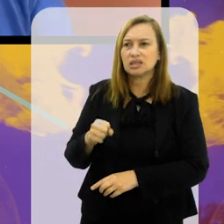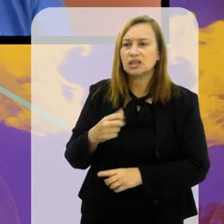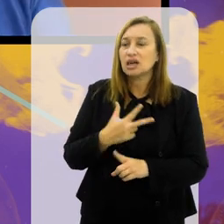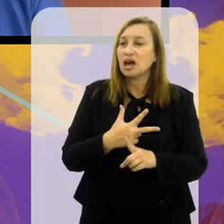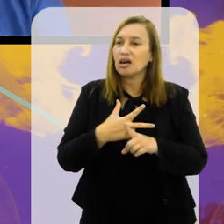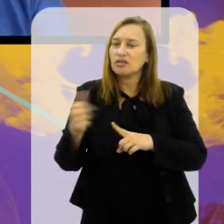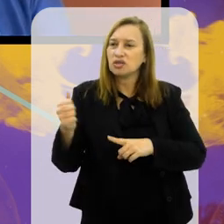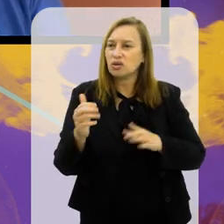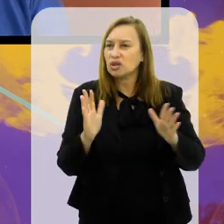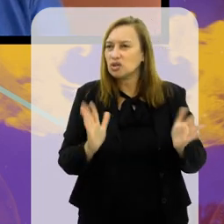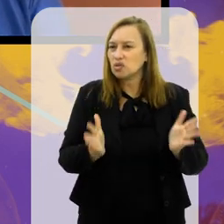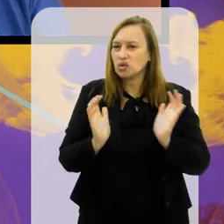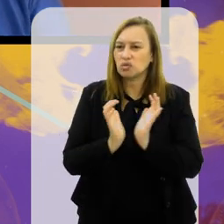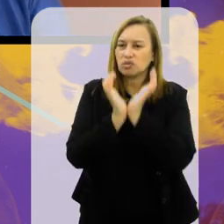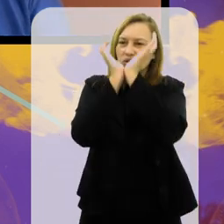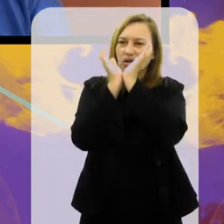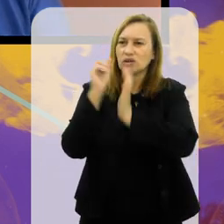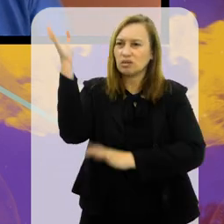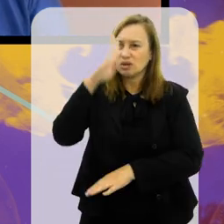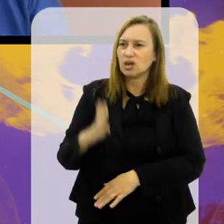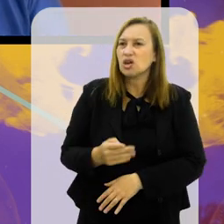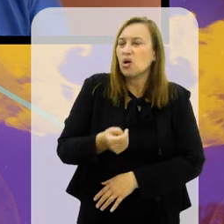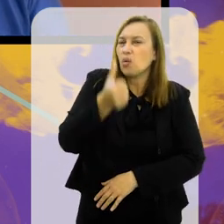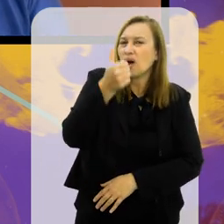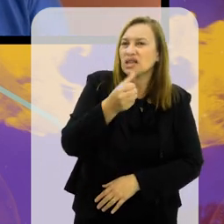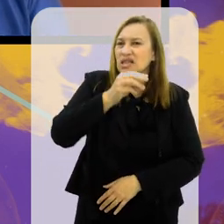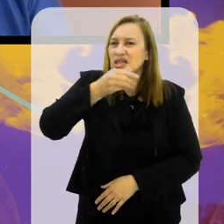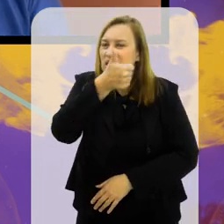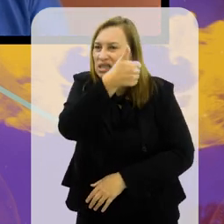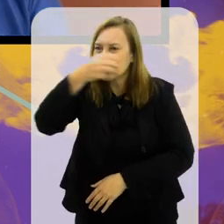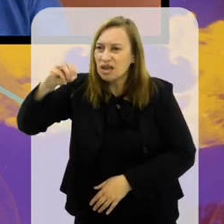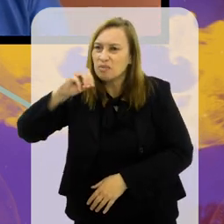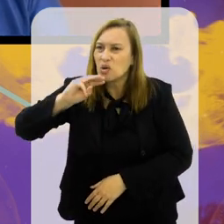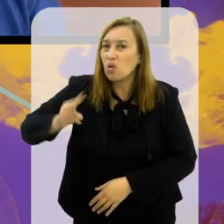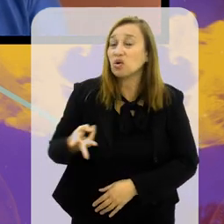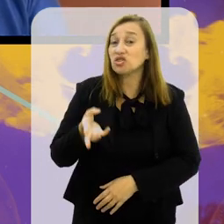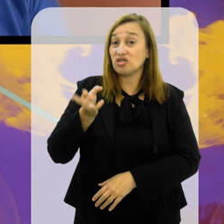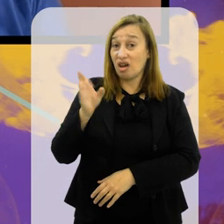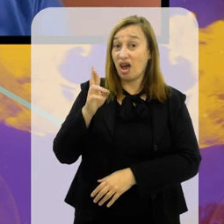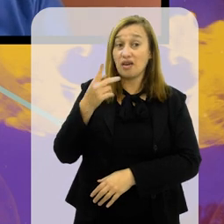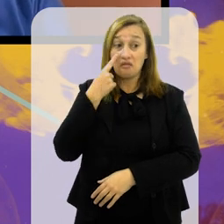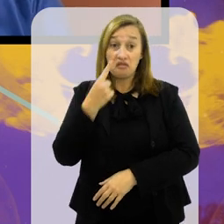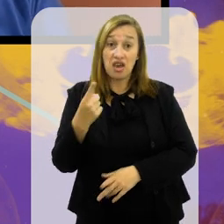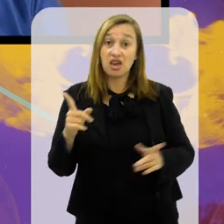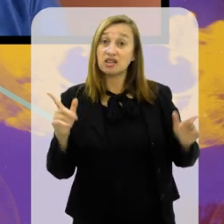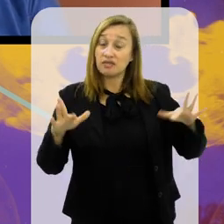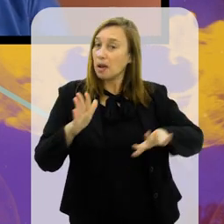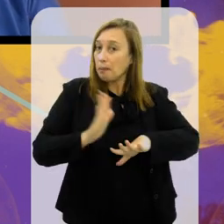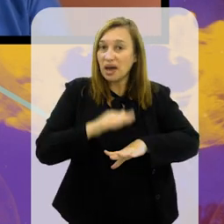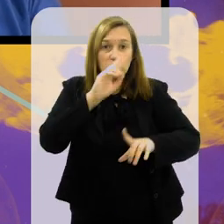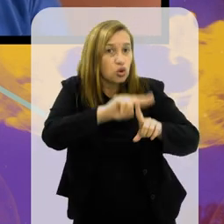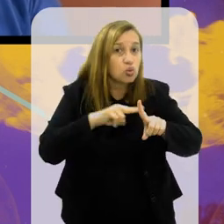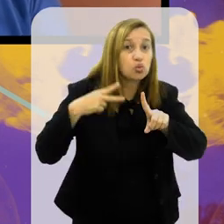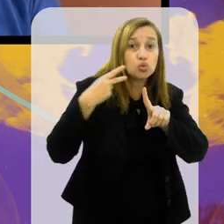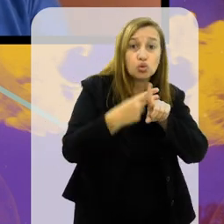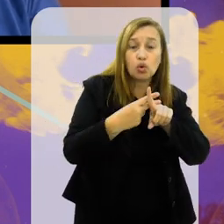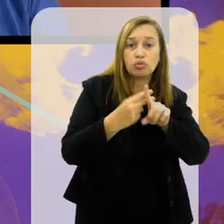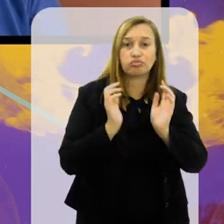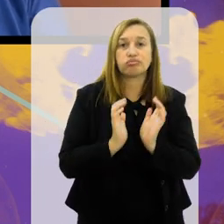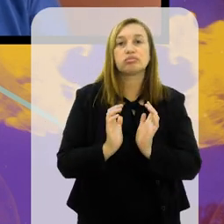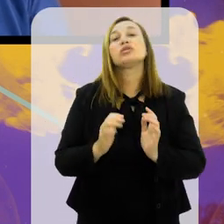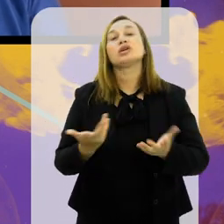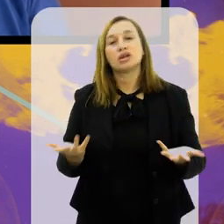paga bem mais. O campeão deste ano da Copa do Brasil, ele vai pegar quase 100 milhões de reais. Olha a diferença.